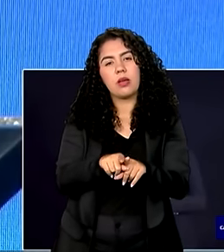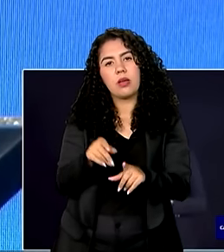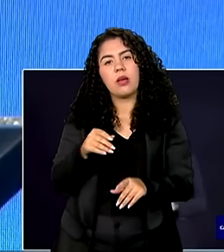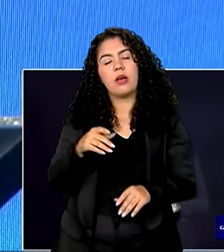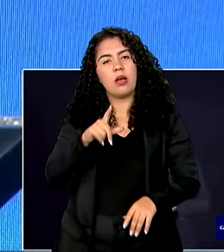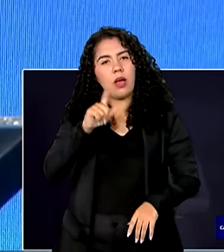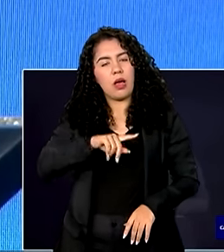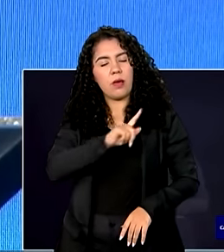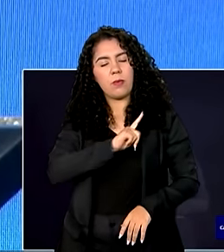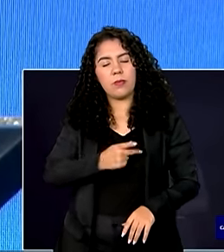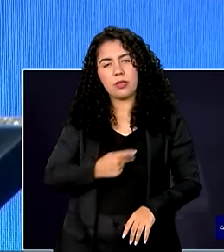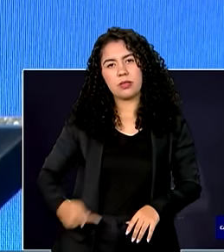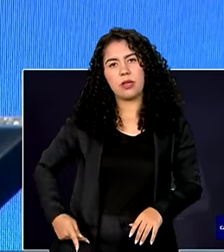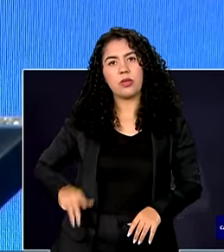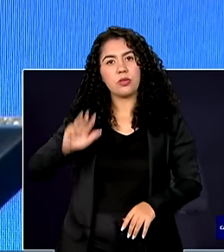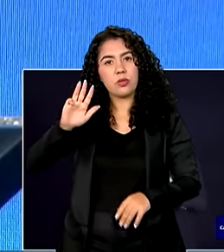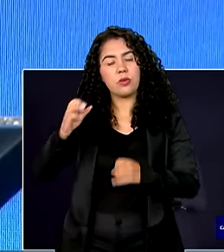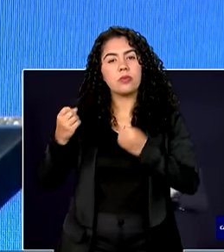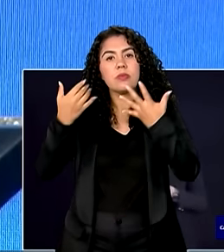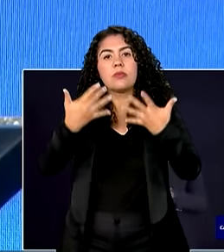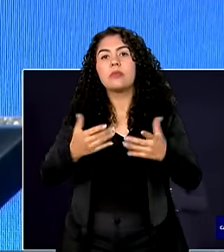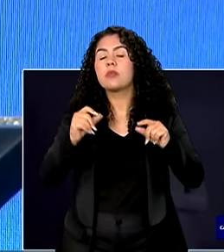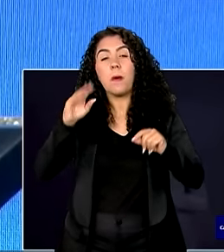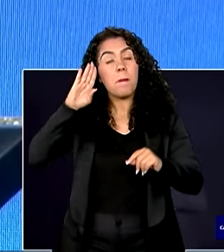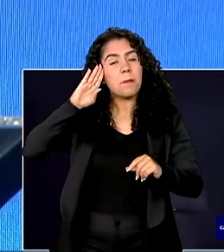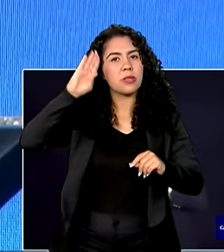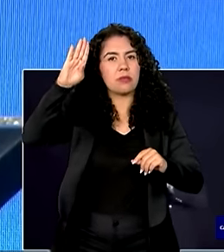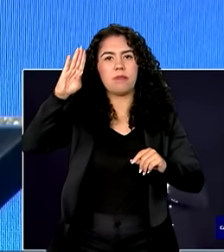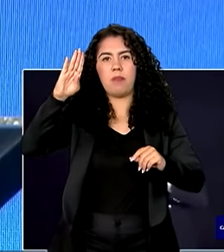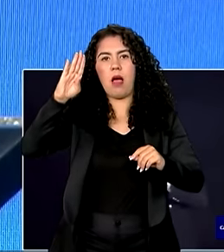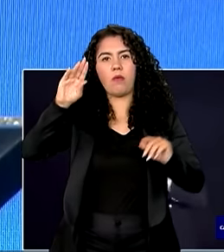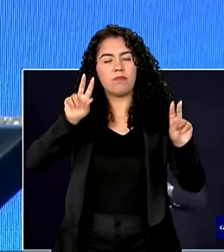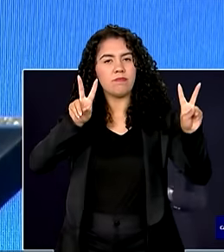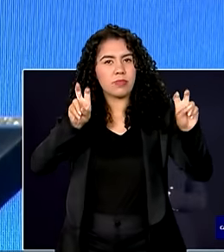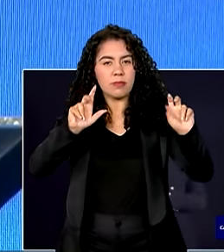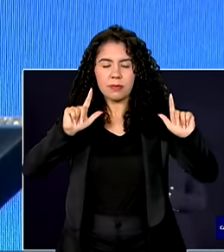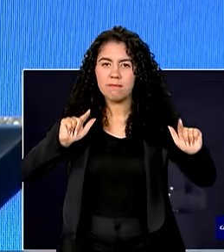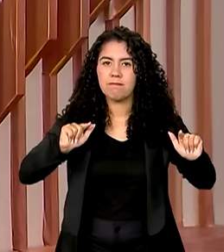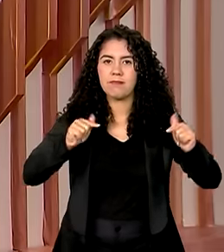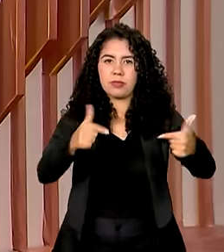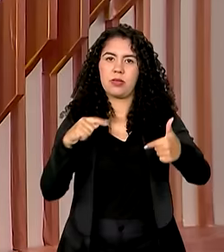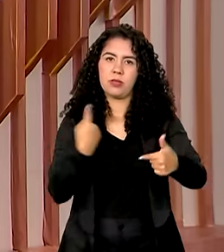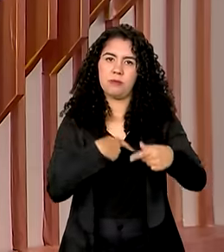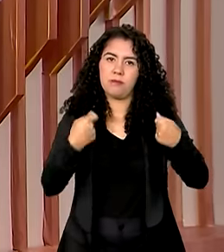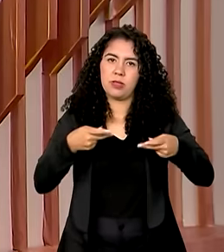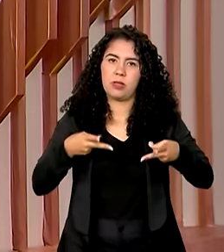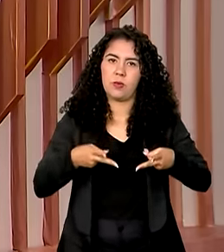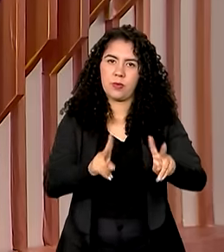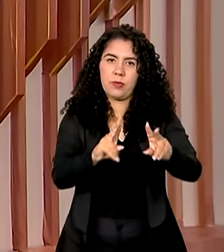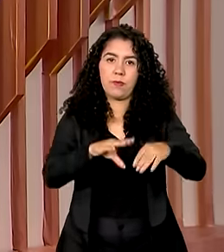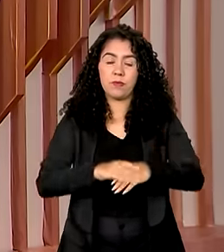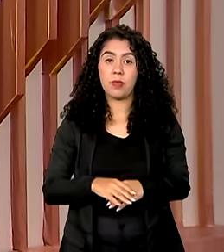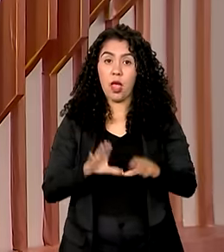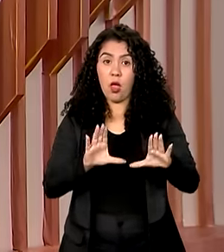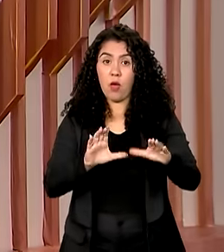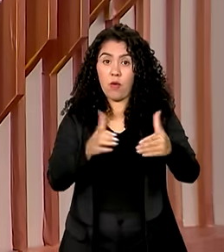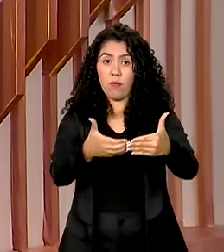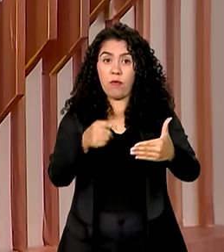linha mestra de combate que devemos seguir. E o Fórum